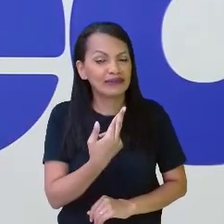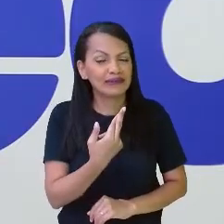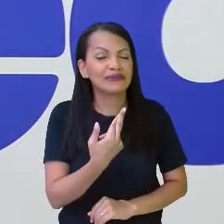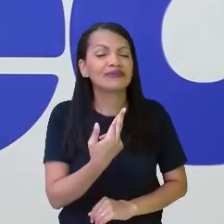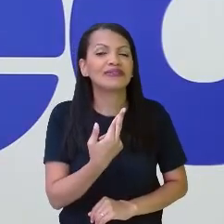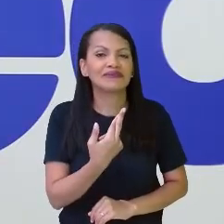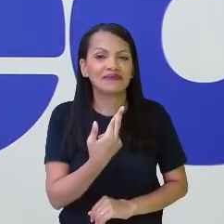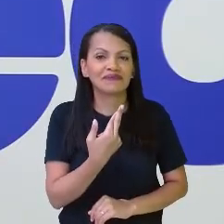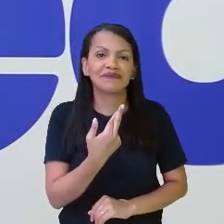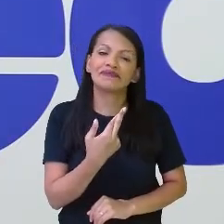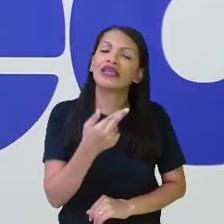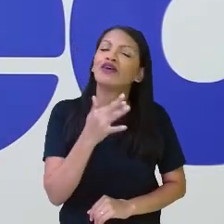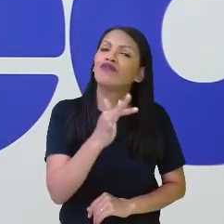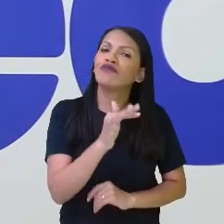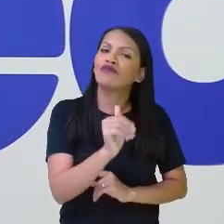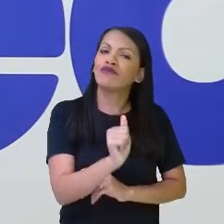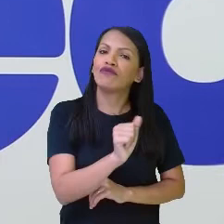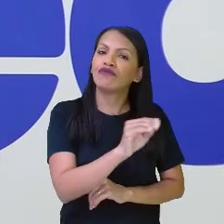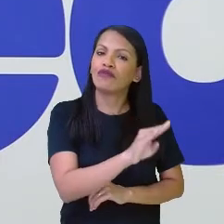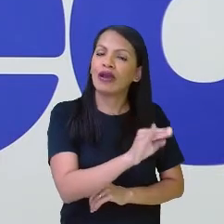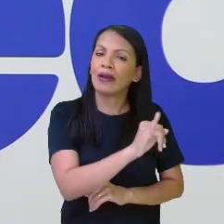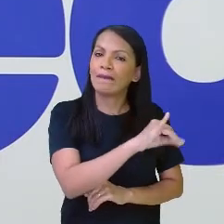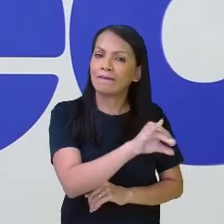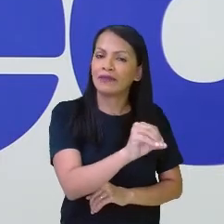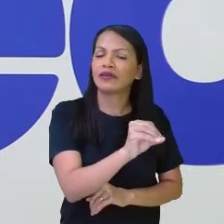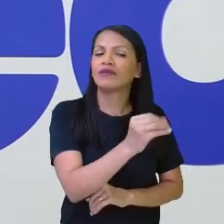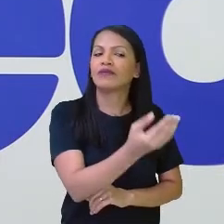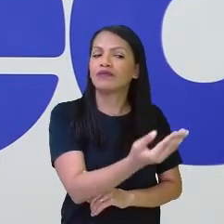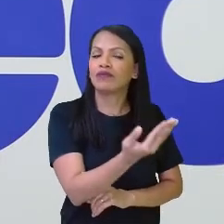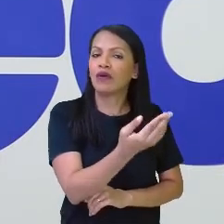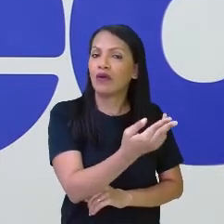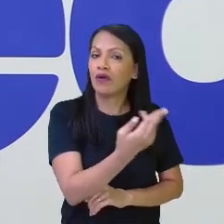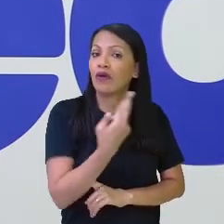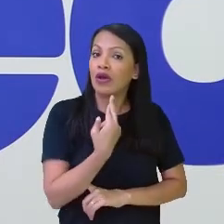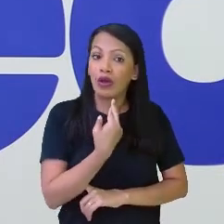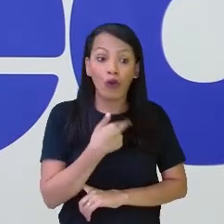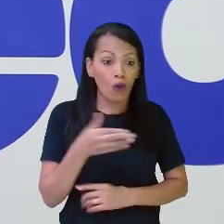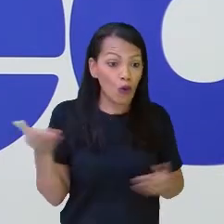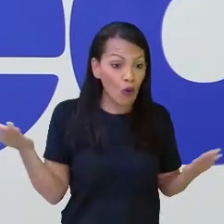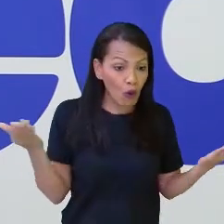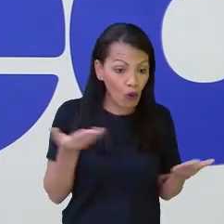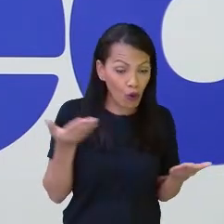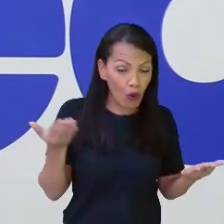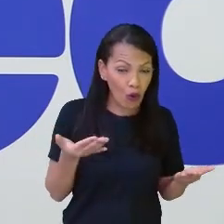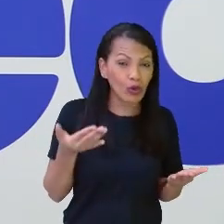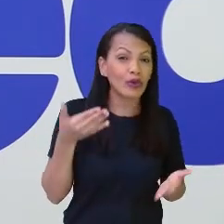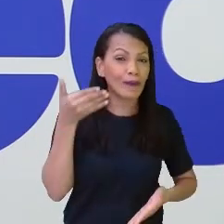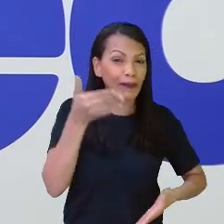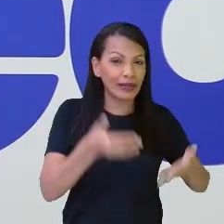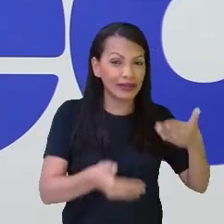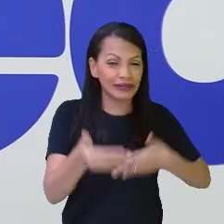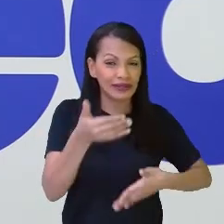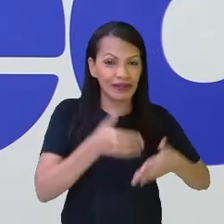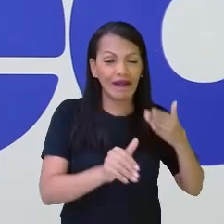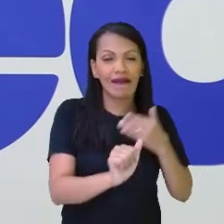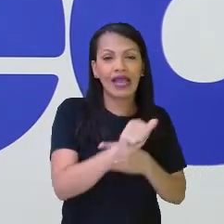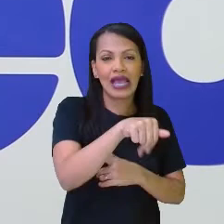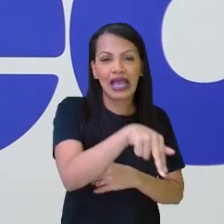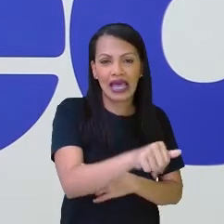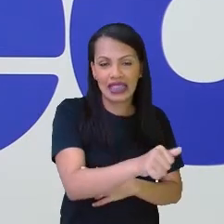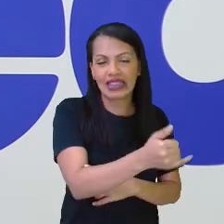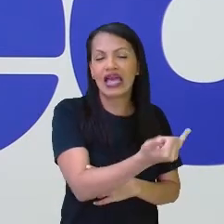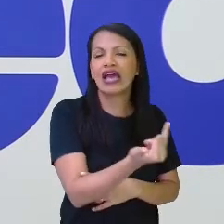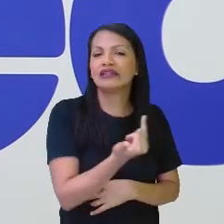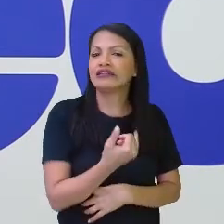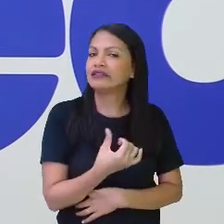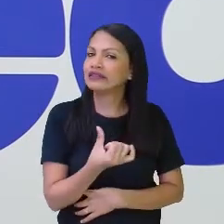e o Fábio, outros dois, estão muito participativos aí, mas divergiram um pouquinho. A Ana disse que a resposta seria 6.